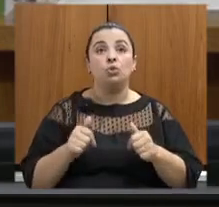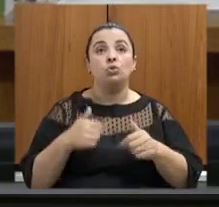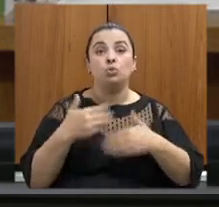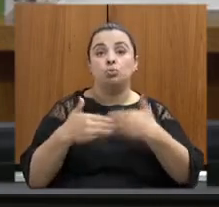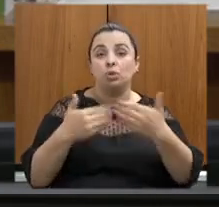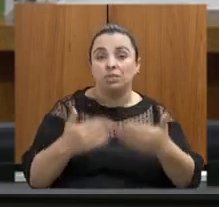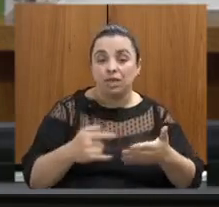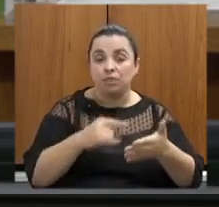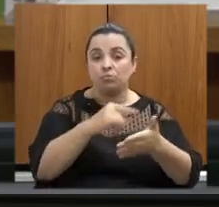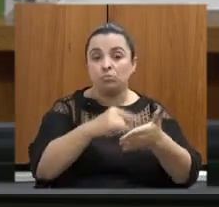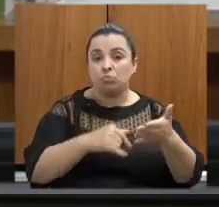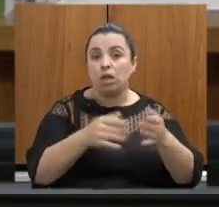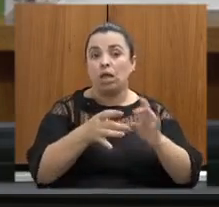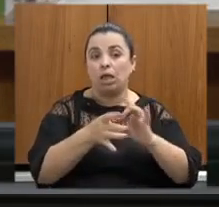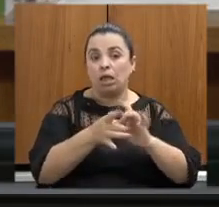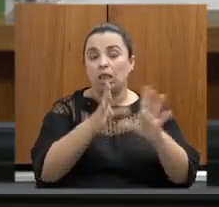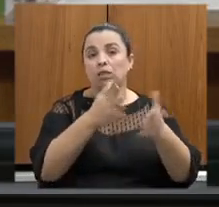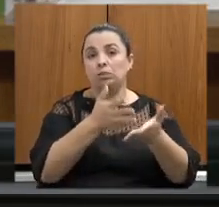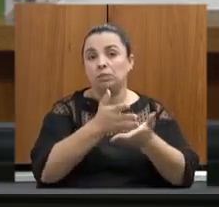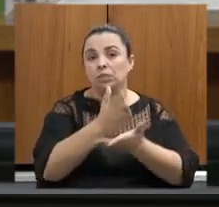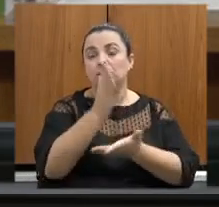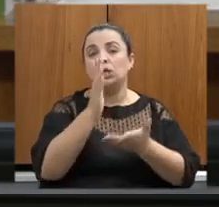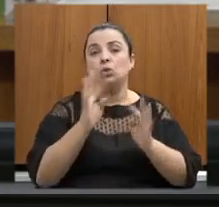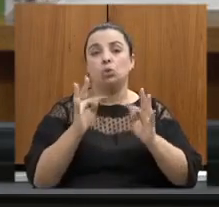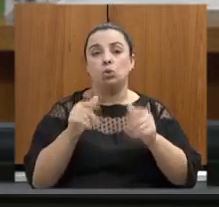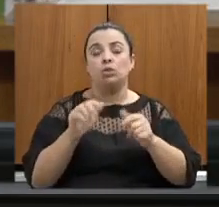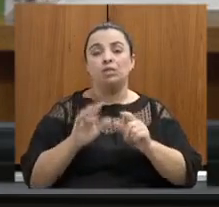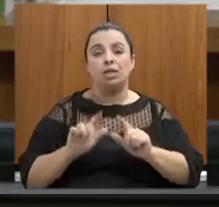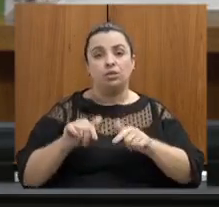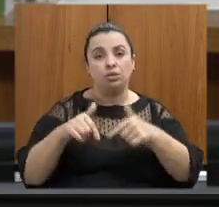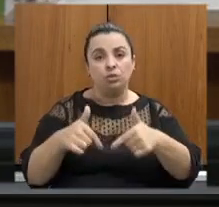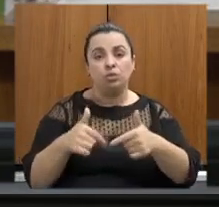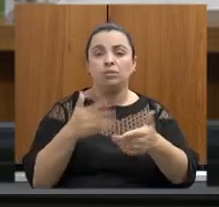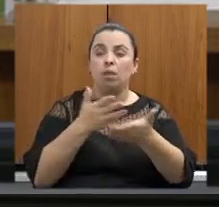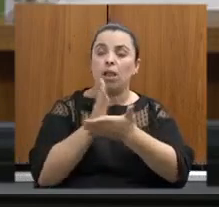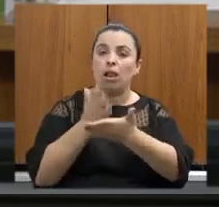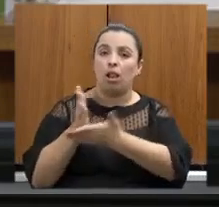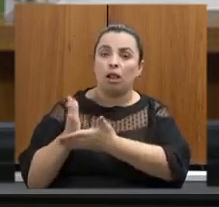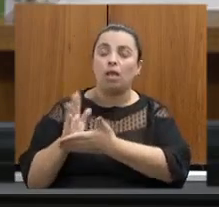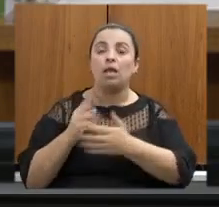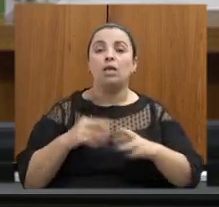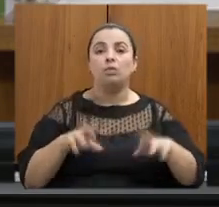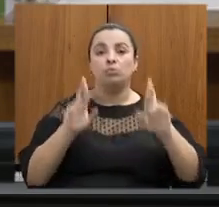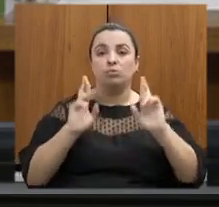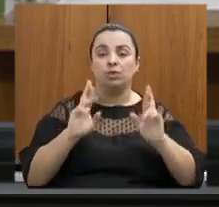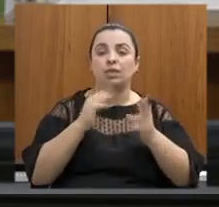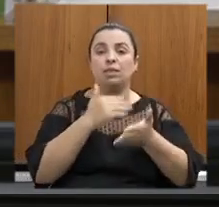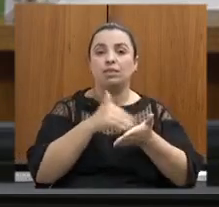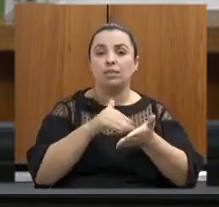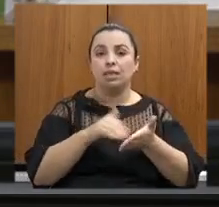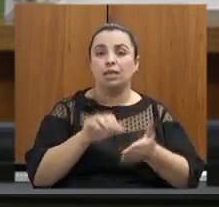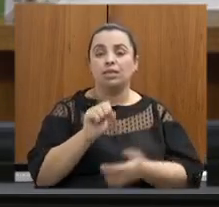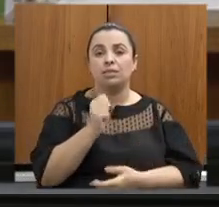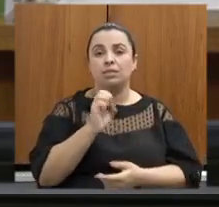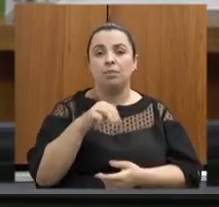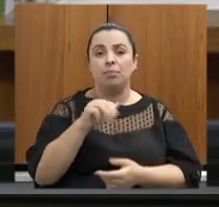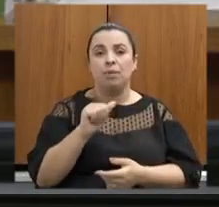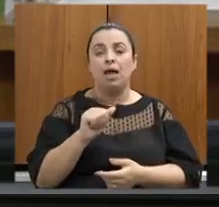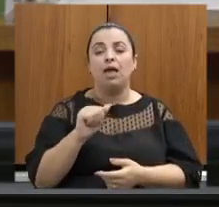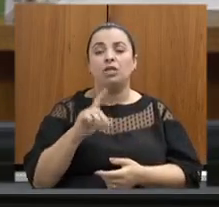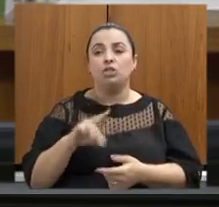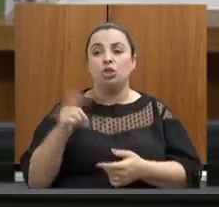e todos os atos autorizativos sob responsabilidade da SEMAD e das suas vinculadas eles